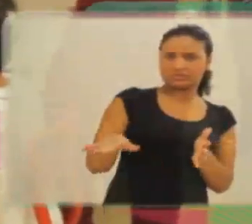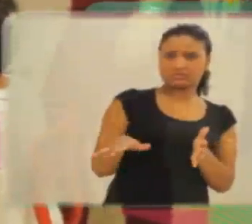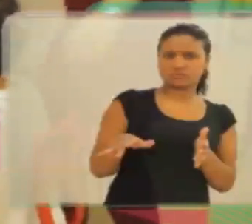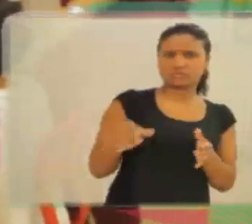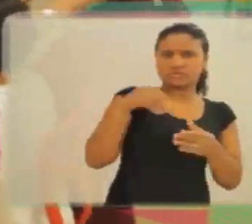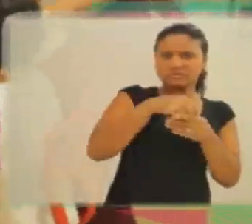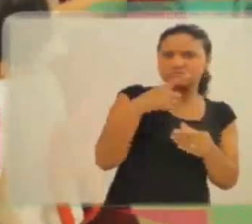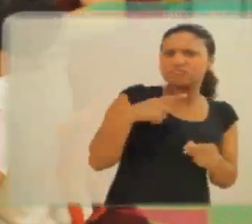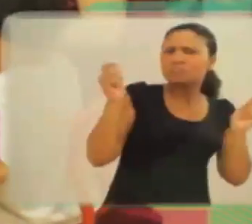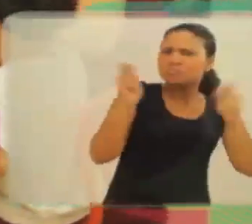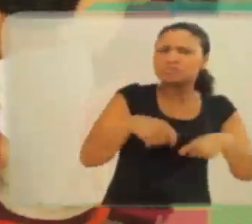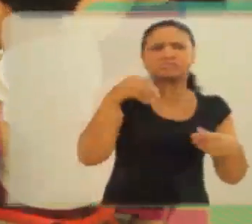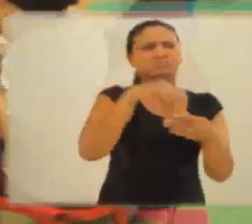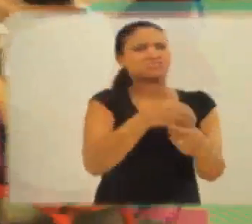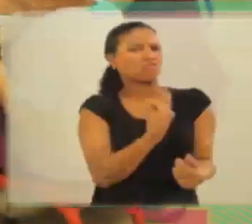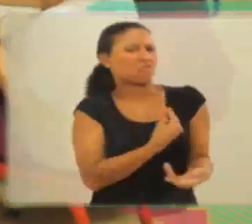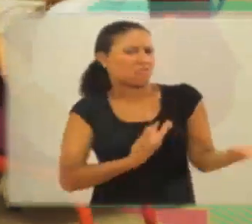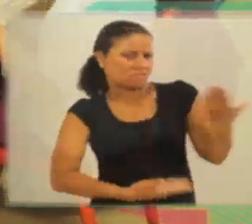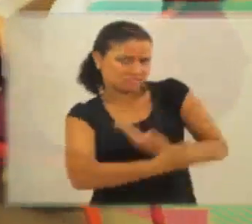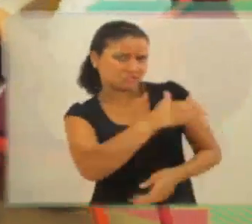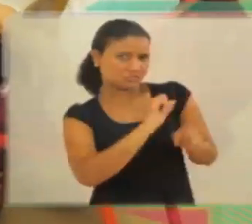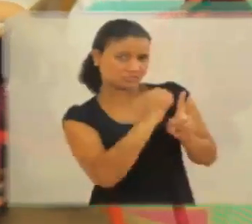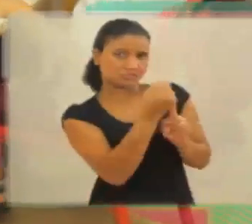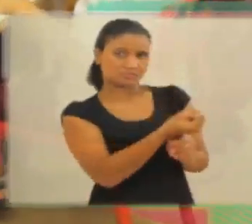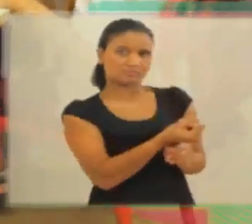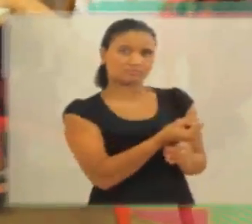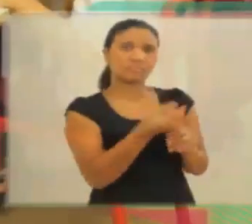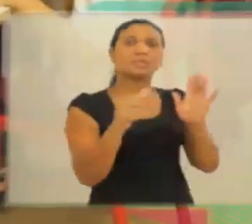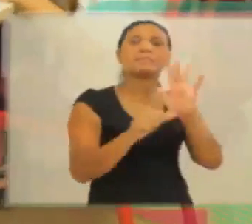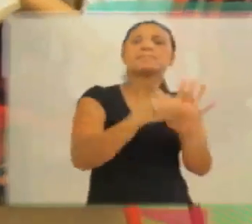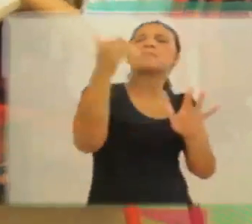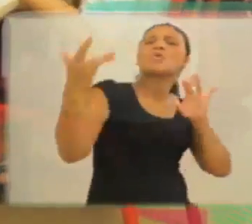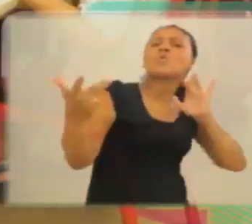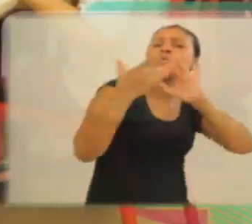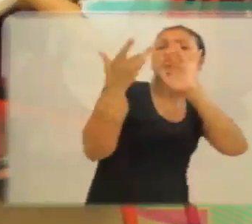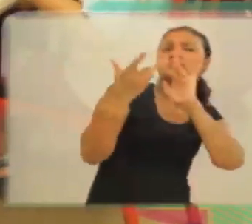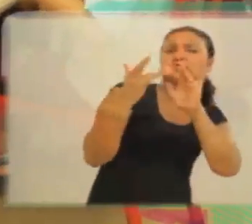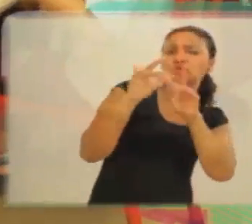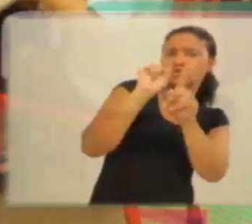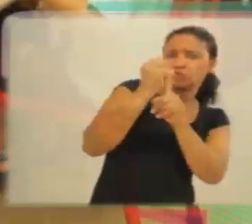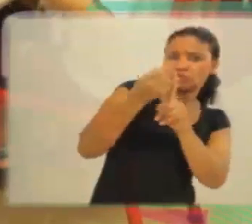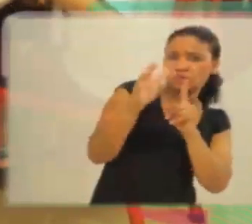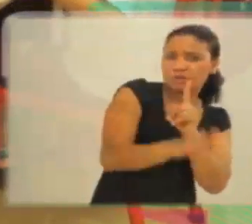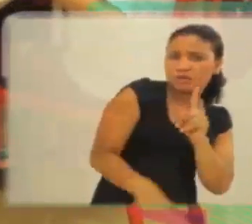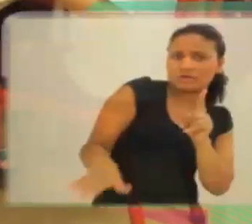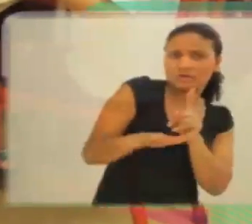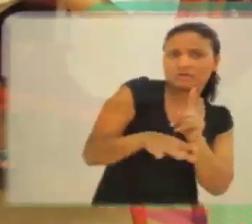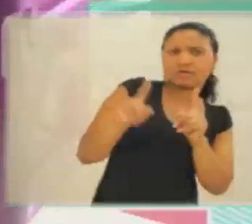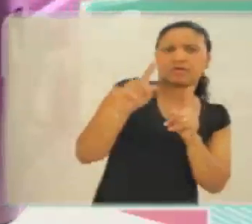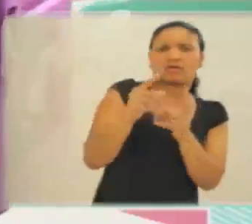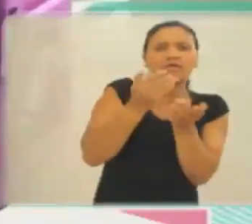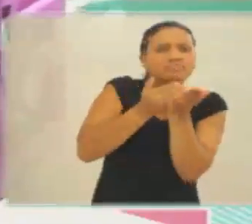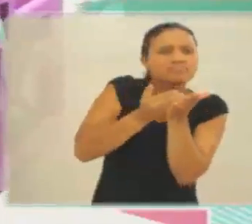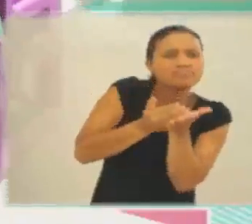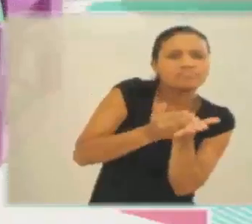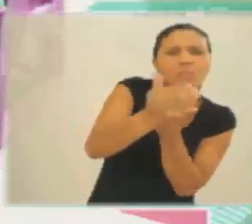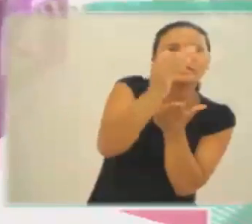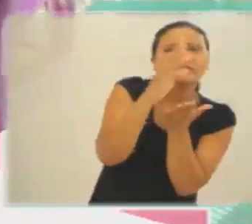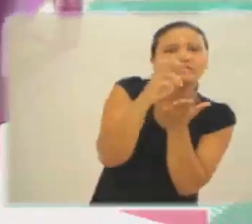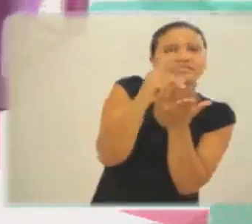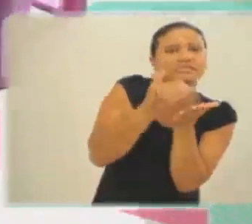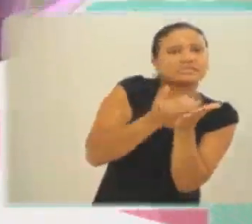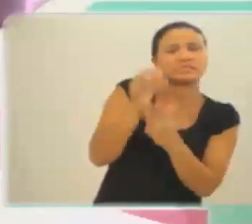contato social da criança nessa faixa etária muito pequena é a escola, eu acho essencial essa